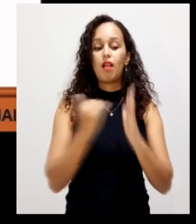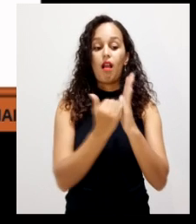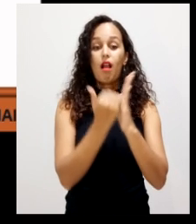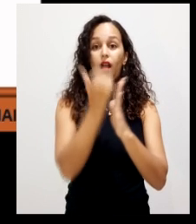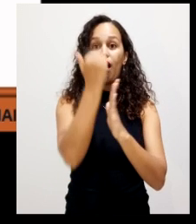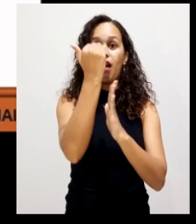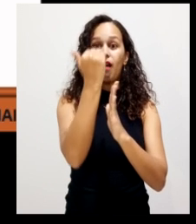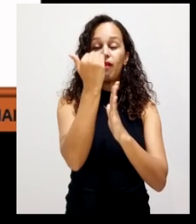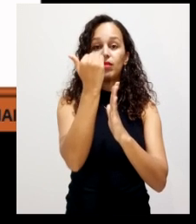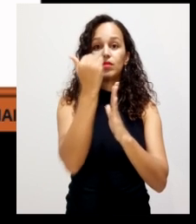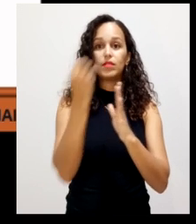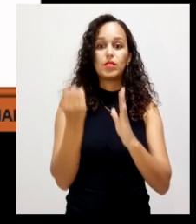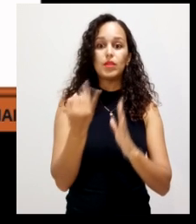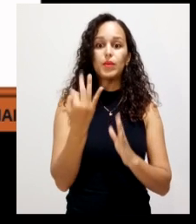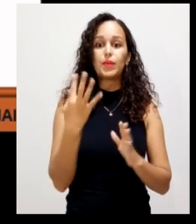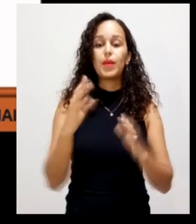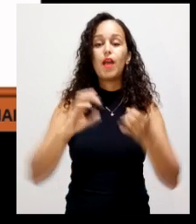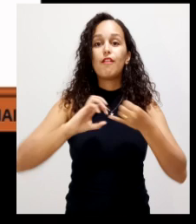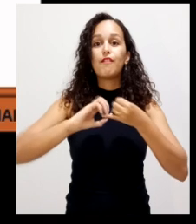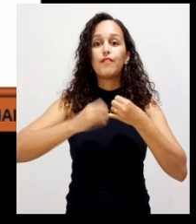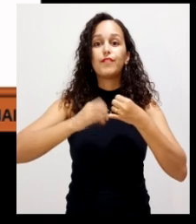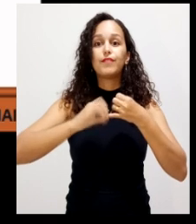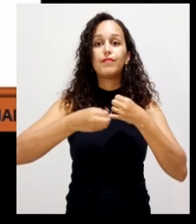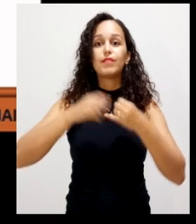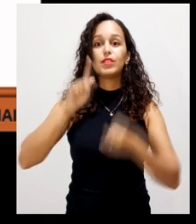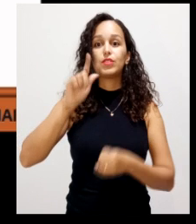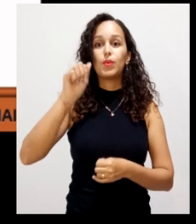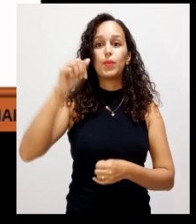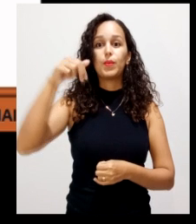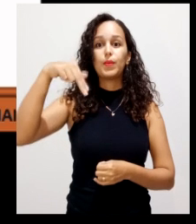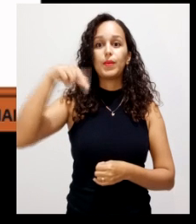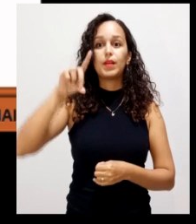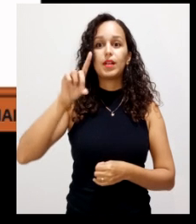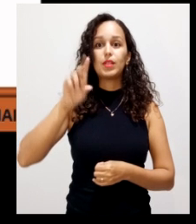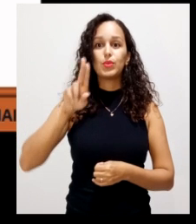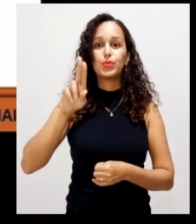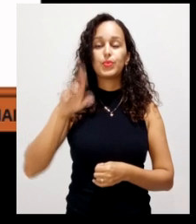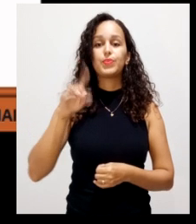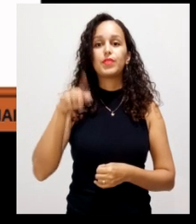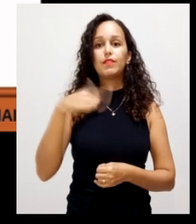ideal é a palhada de feijão gandu, 29 para 1.